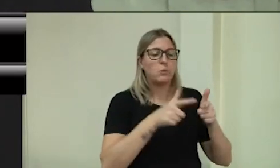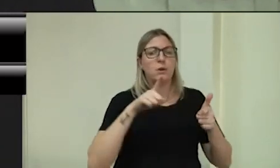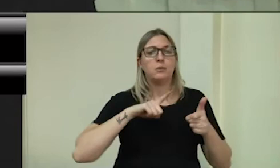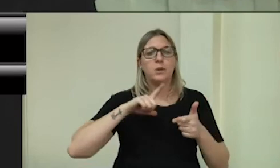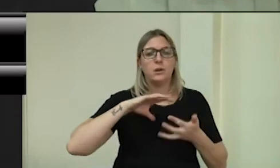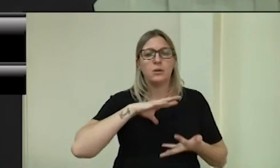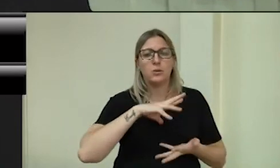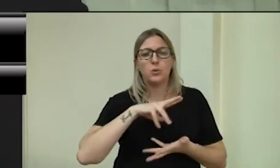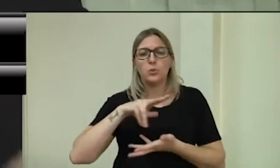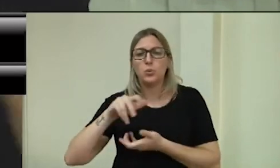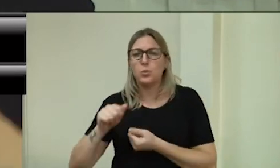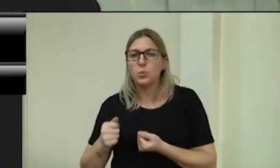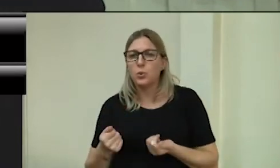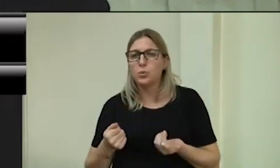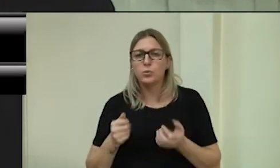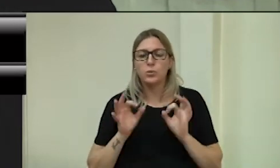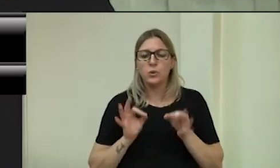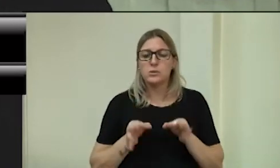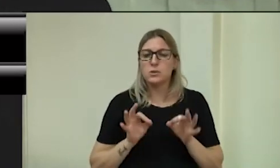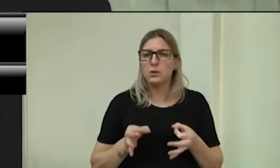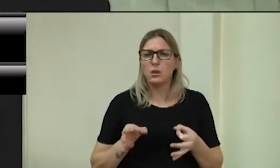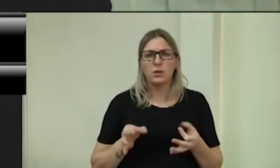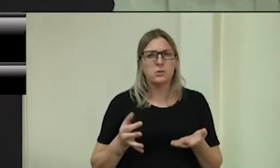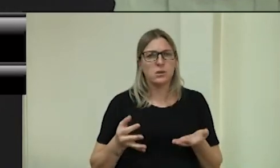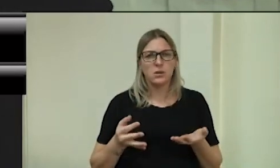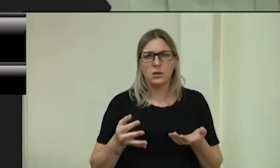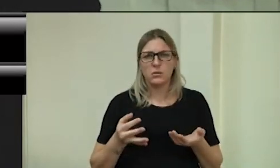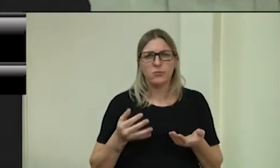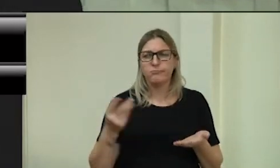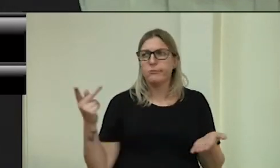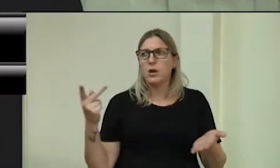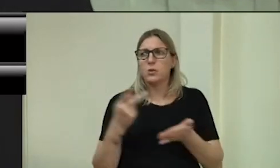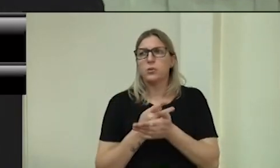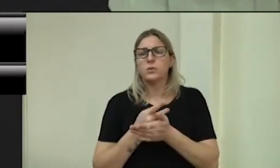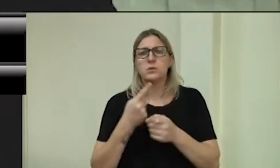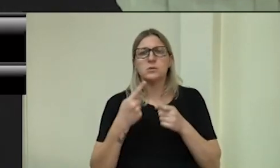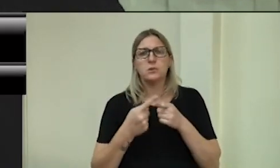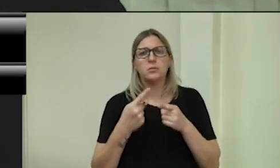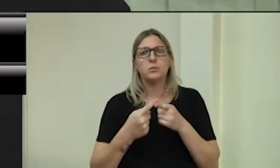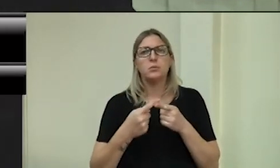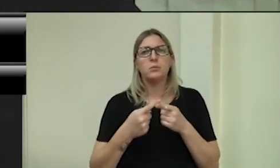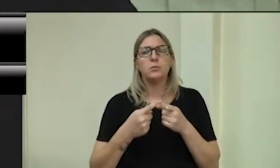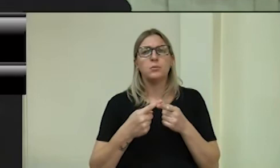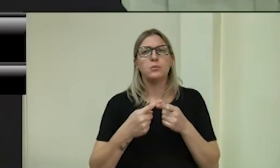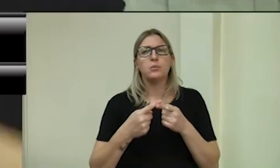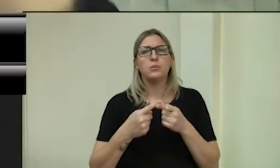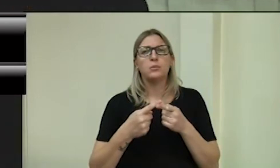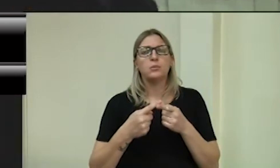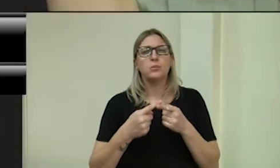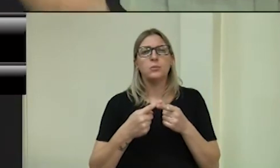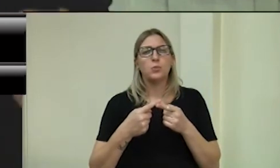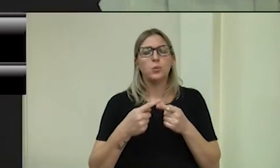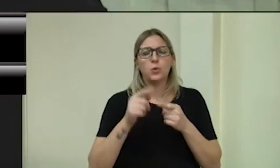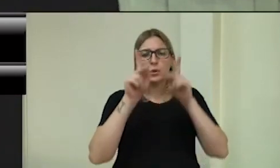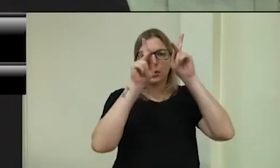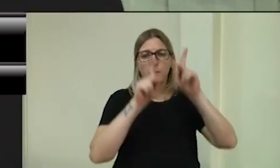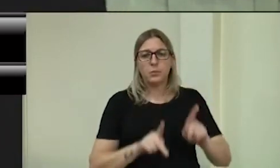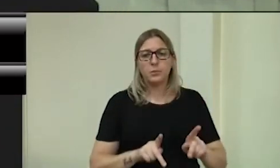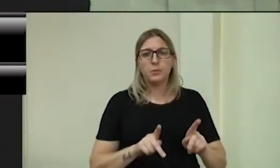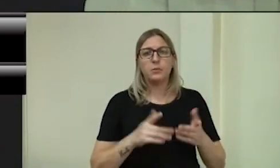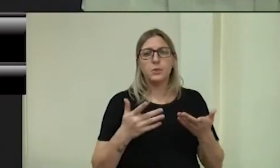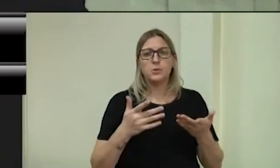certeza que está, porque a gente que é autônomo, isso que eu tenho é outra renda. Eu sou já aposentada, graças a Deus.